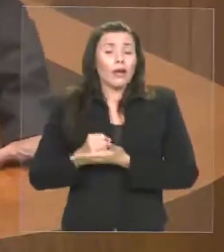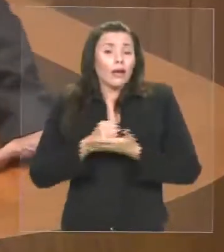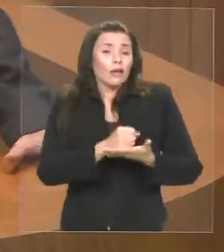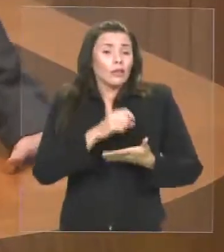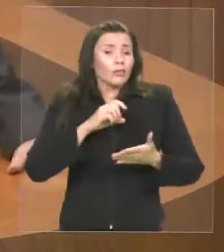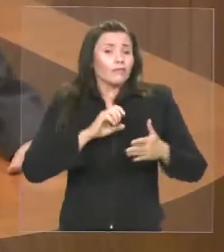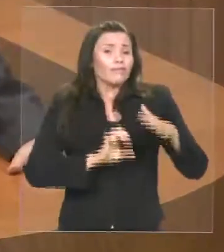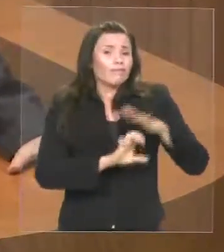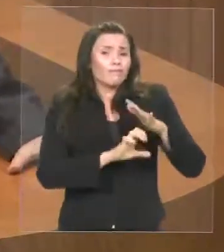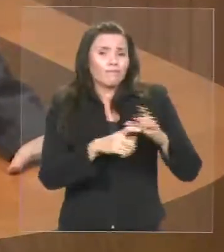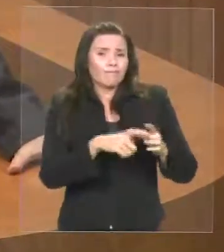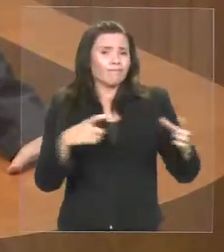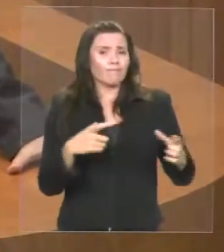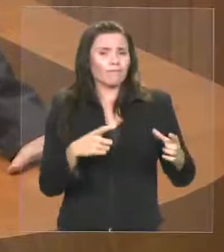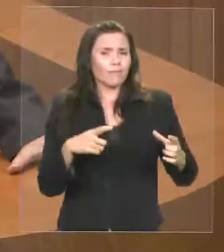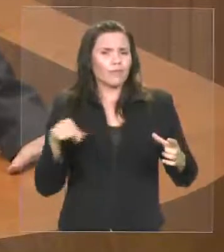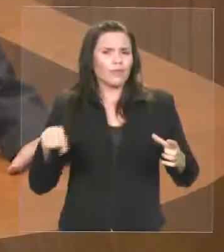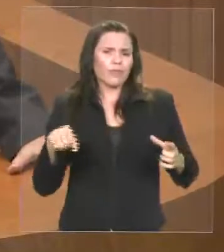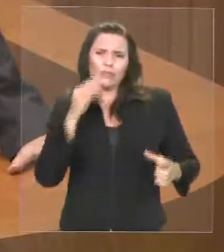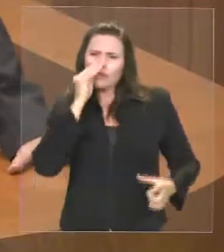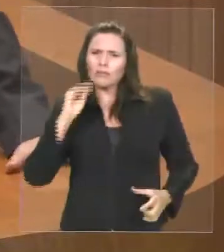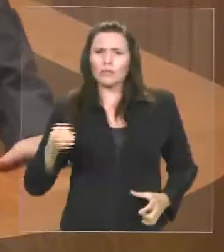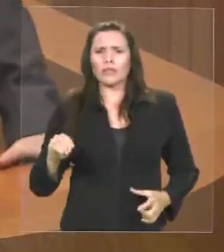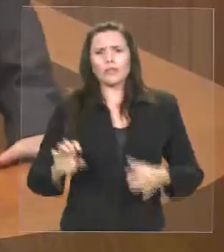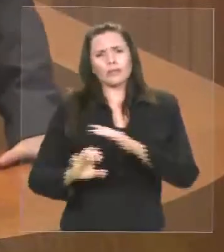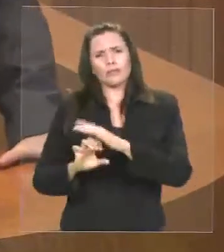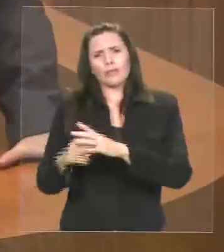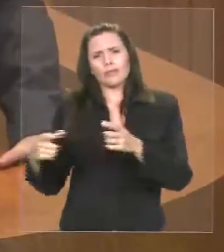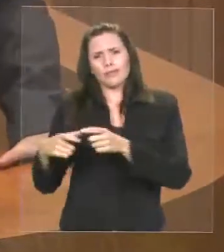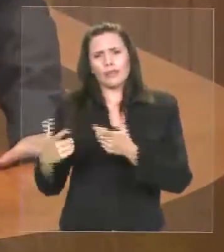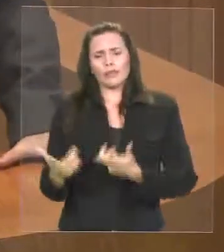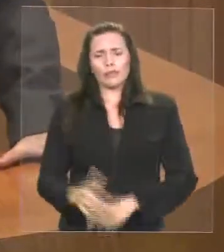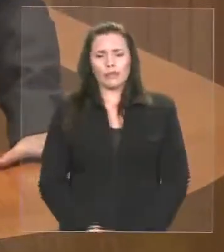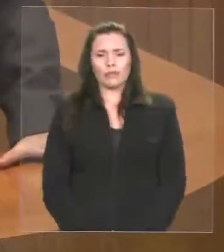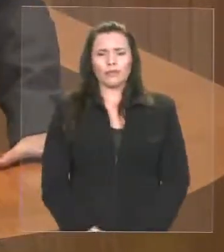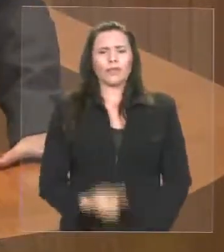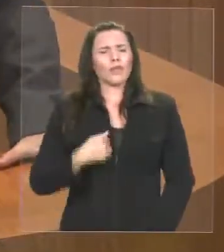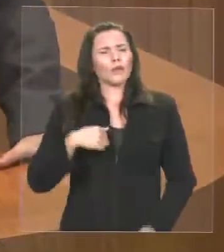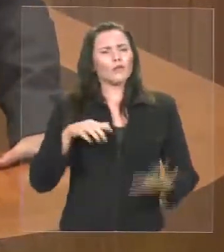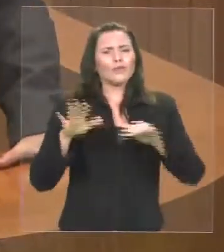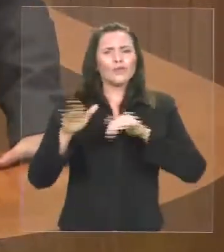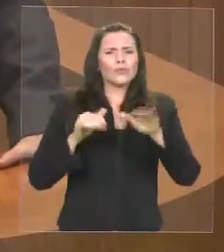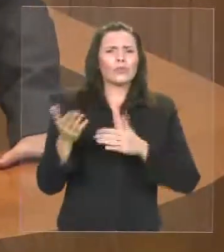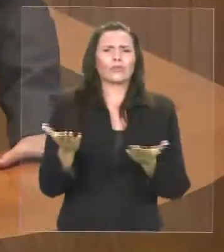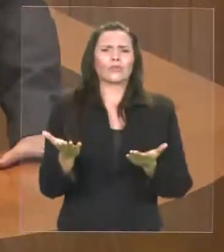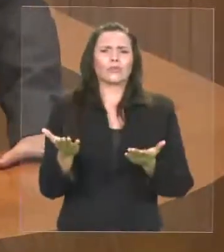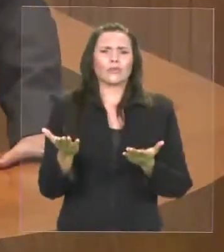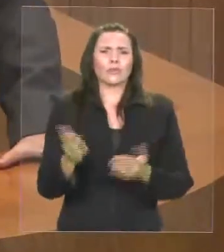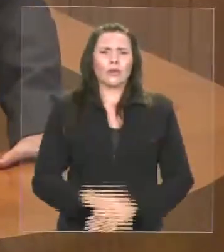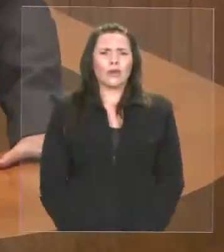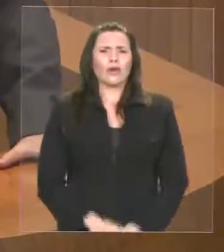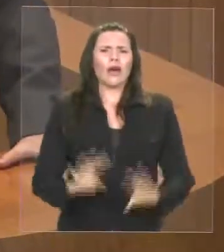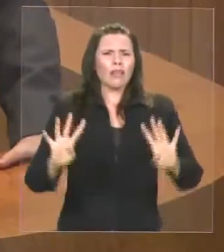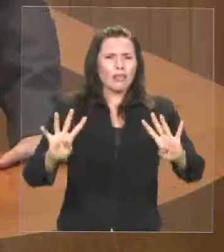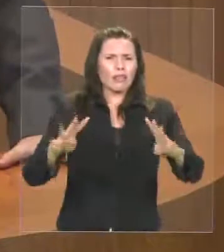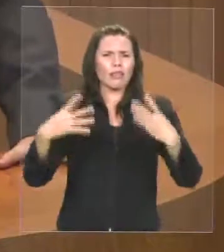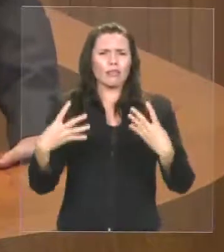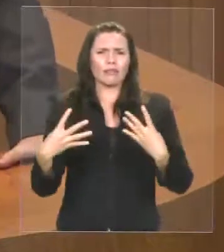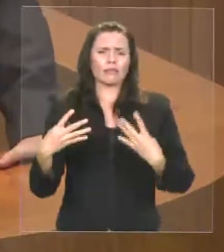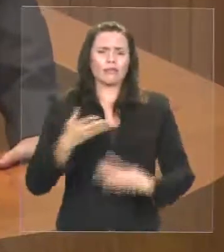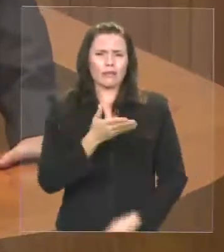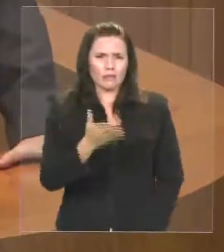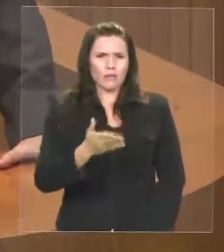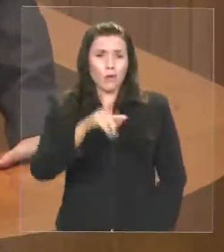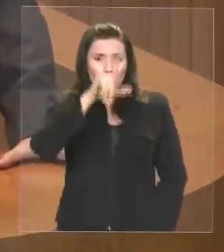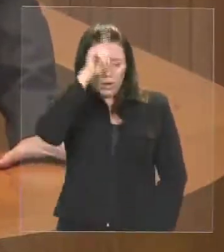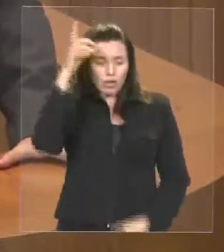e chamo aqui o líder do bloco, o deputado Rafael Leitoa, novo, deputado novo, mas